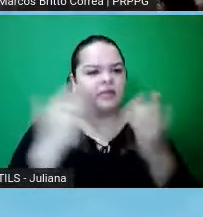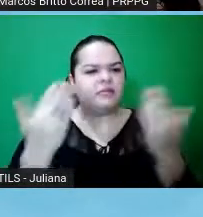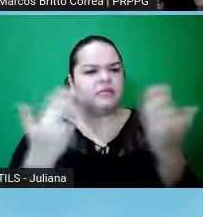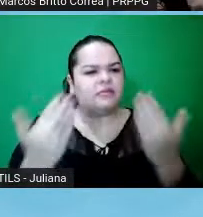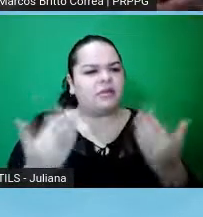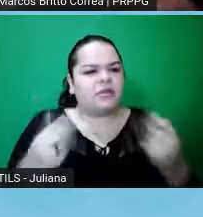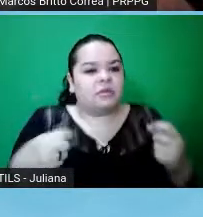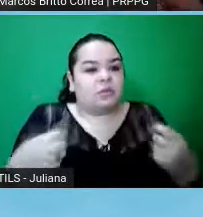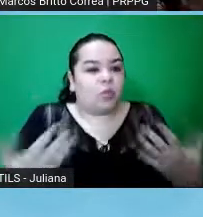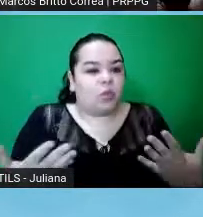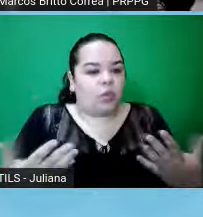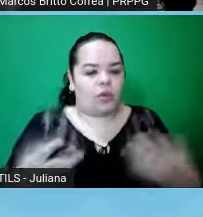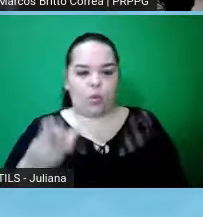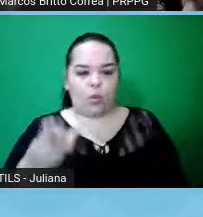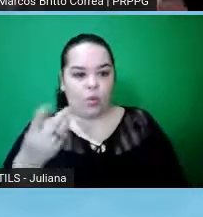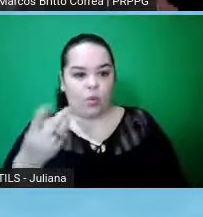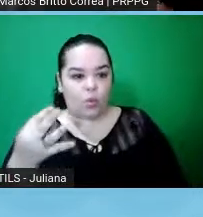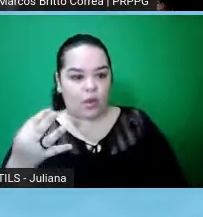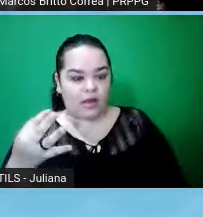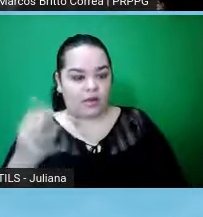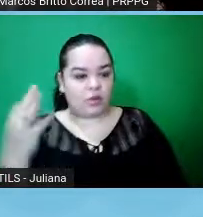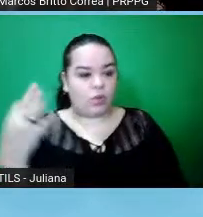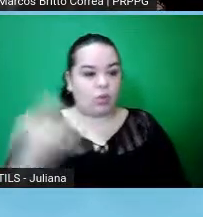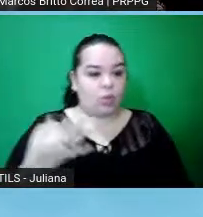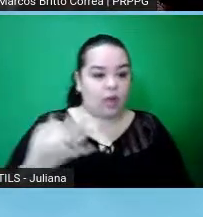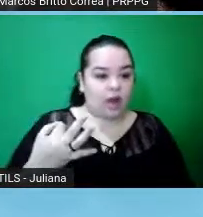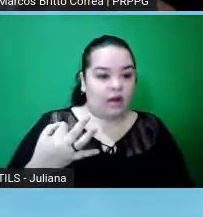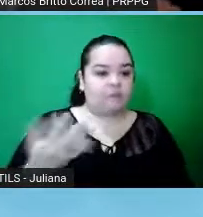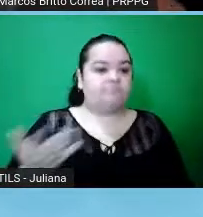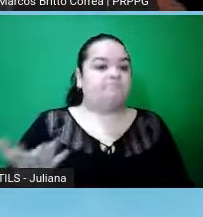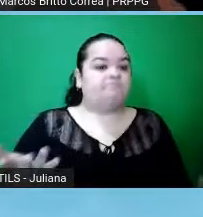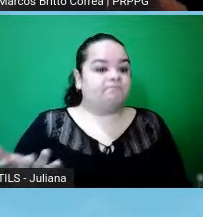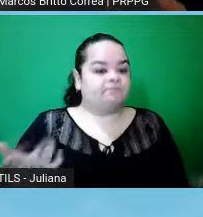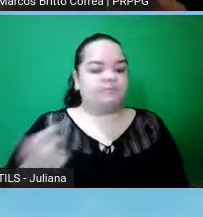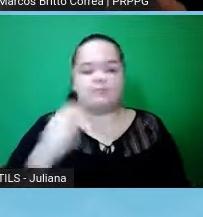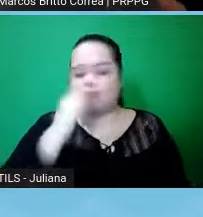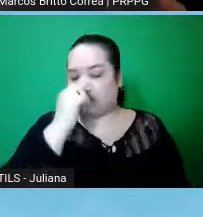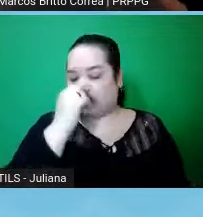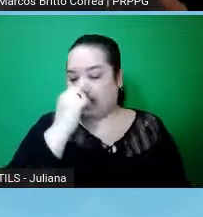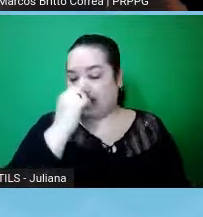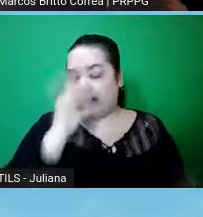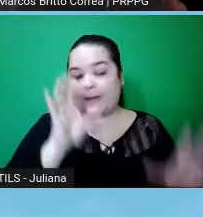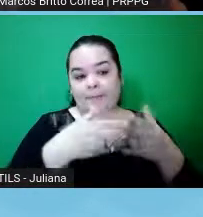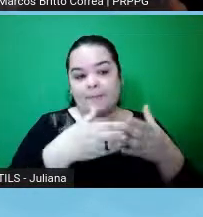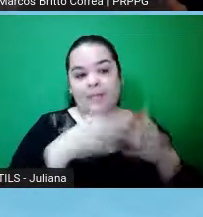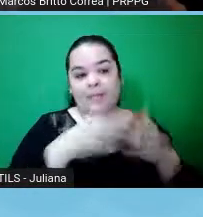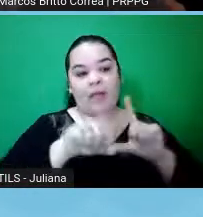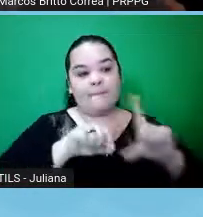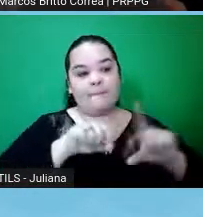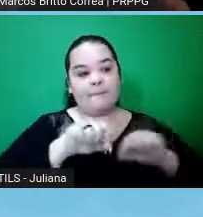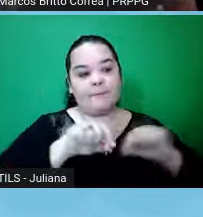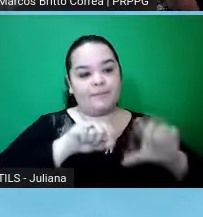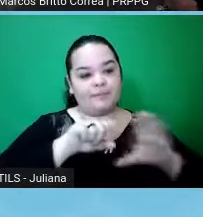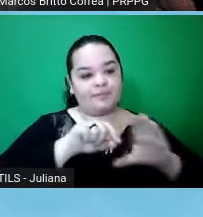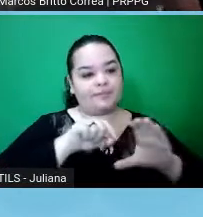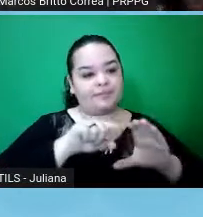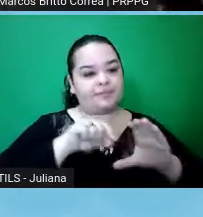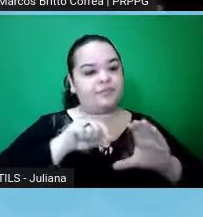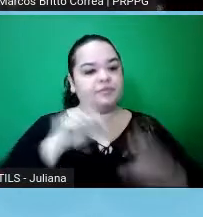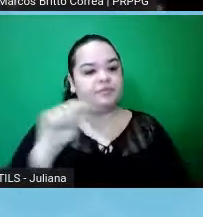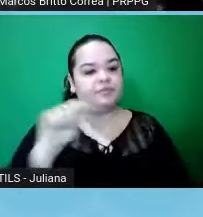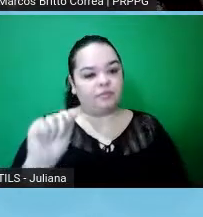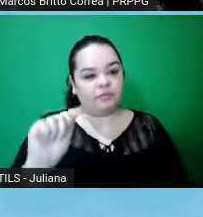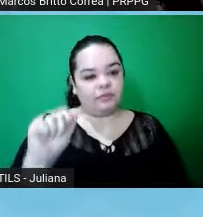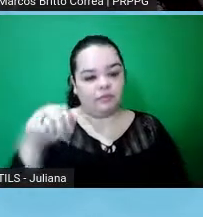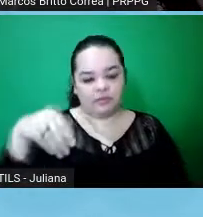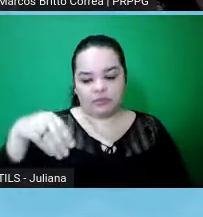quantitativa ou de forma qualitativa, se for o caso. Tamanho da amostra é um aspecto importante, tá, dentro do que